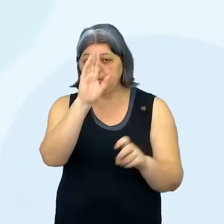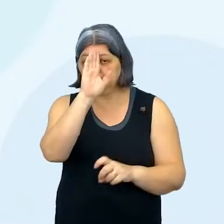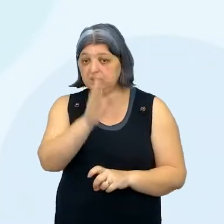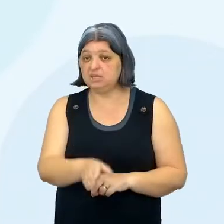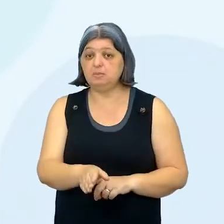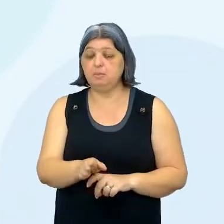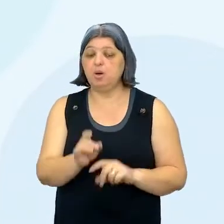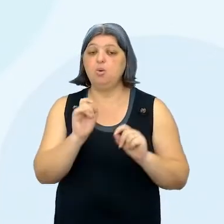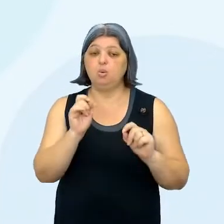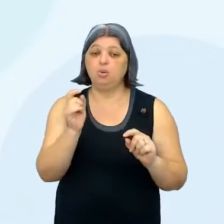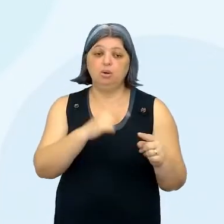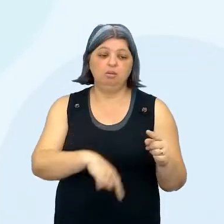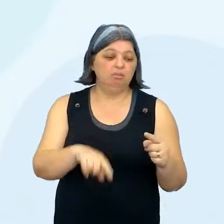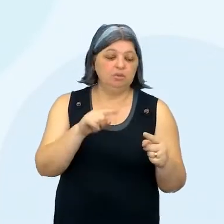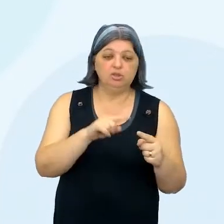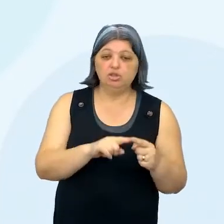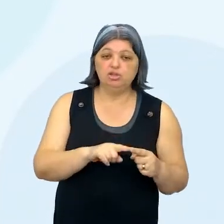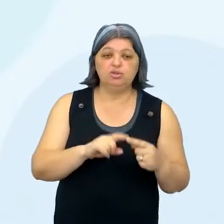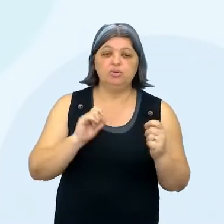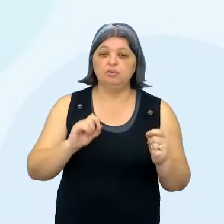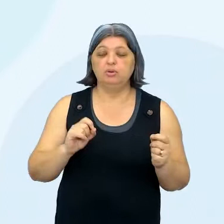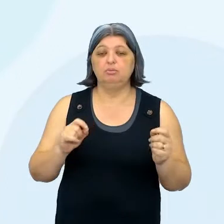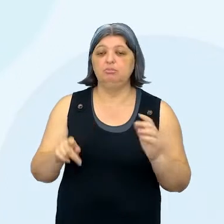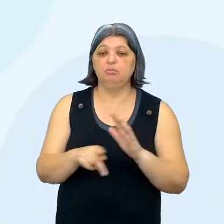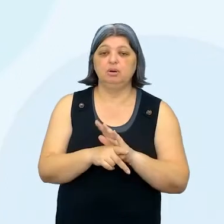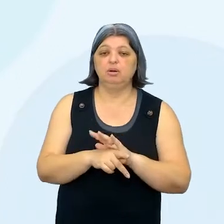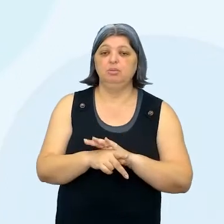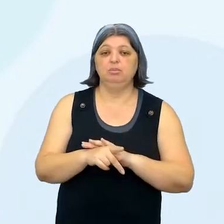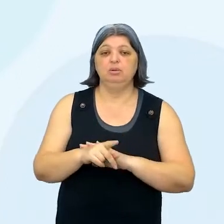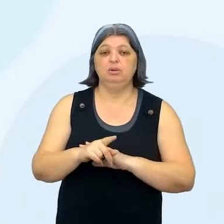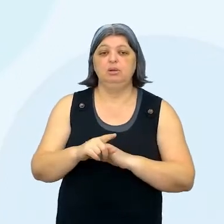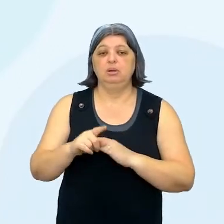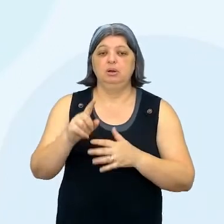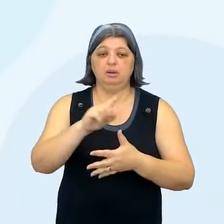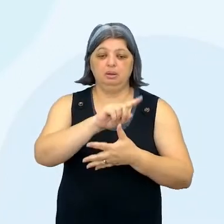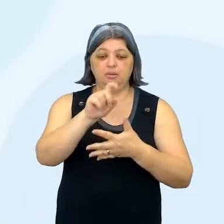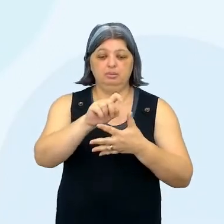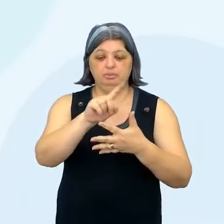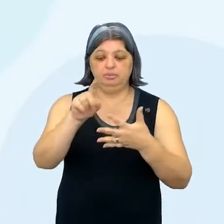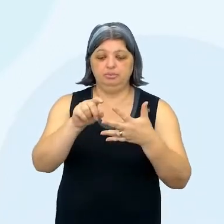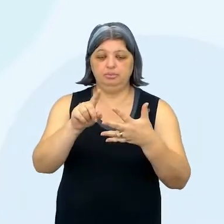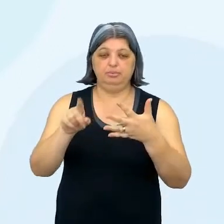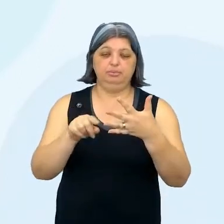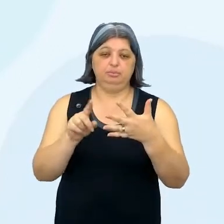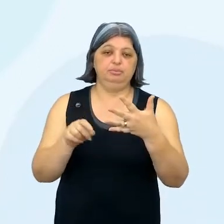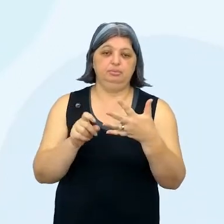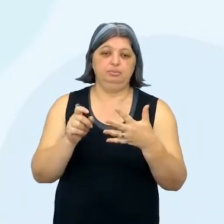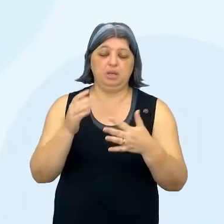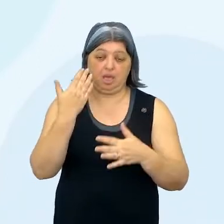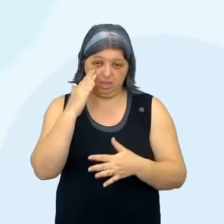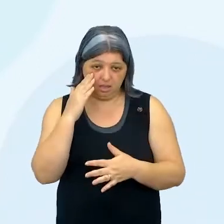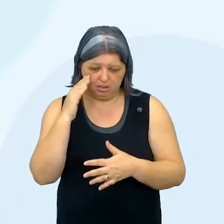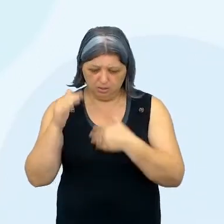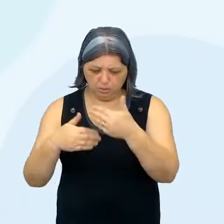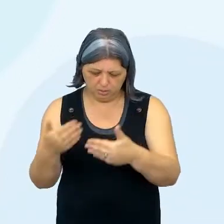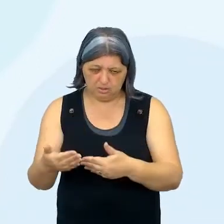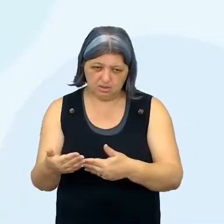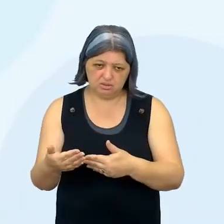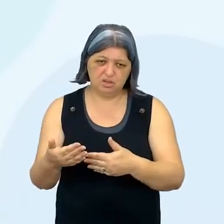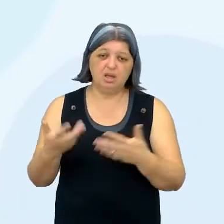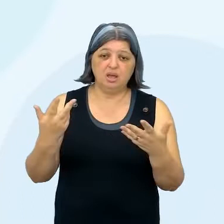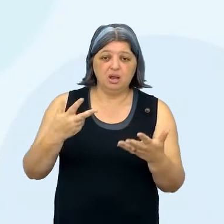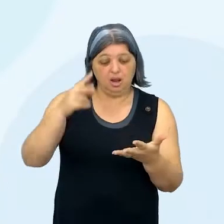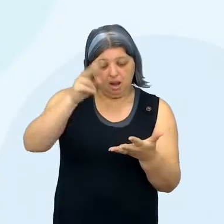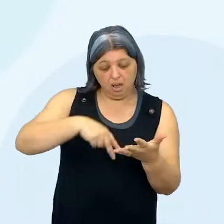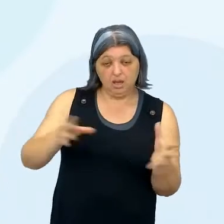quero chegar? Qual que é a hipótese? O que eu quero entender desse processo? Eu só quero ler e resumir? Eu quero